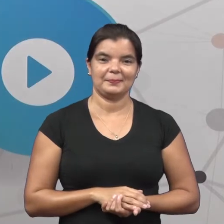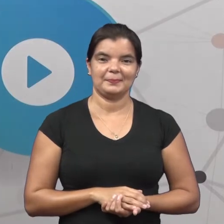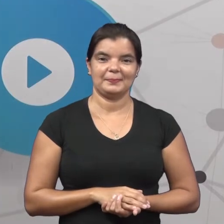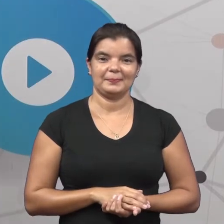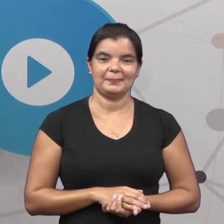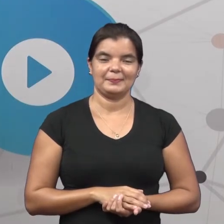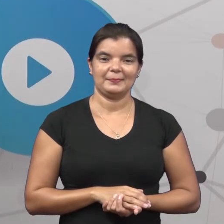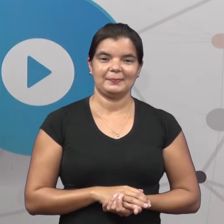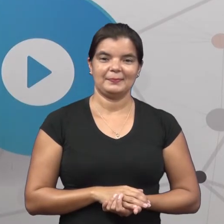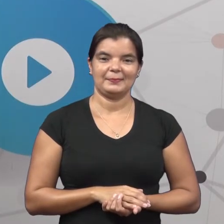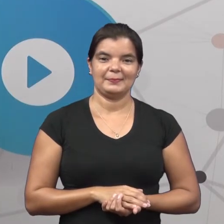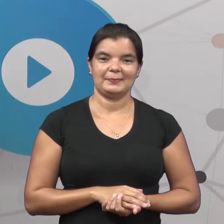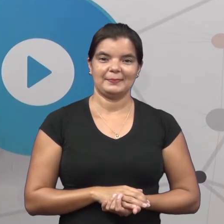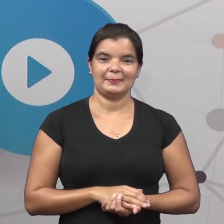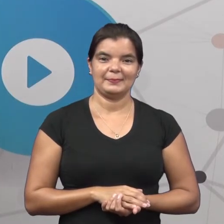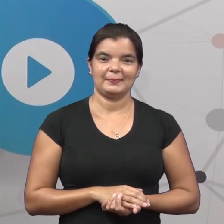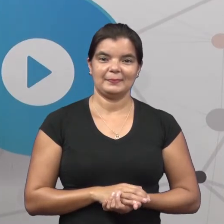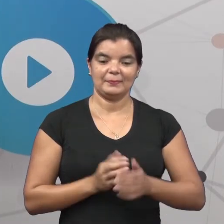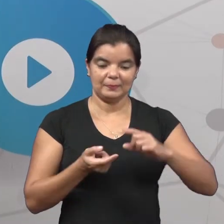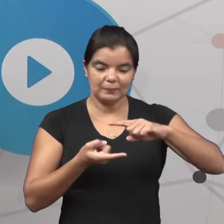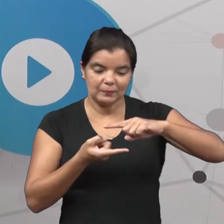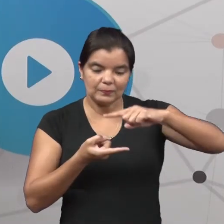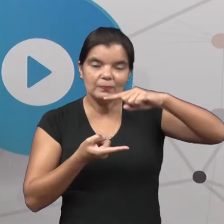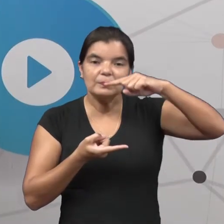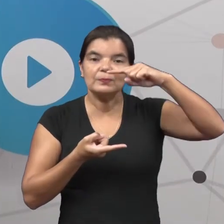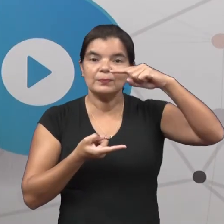Uma latinha.